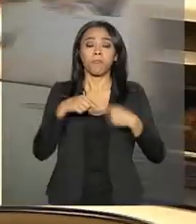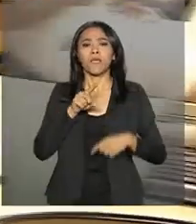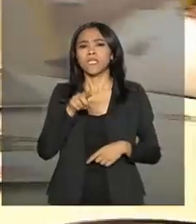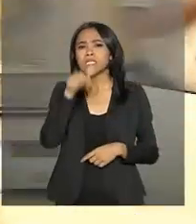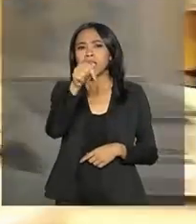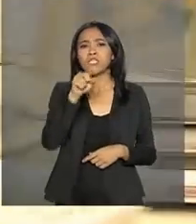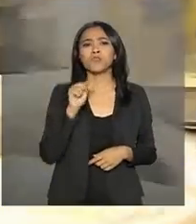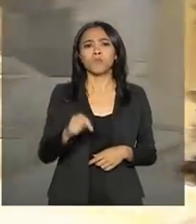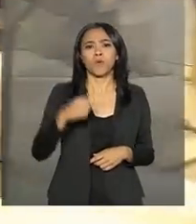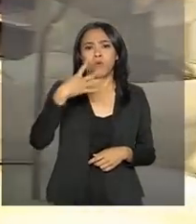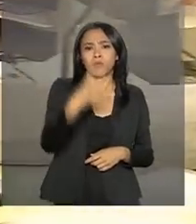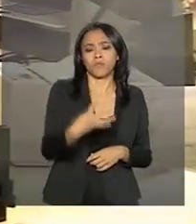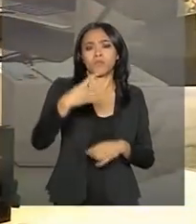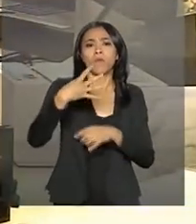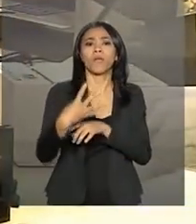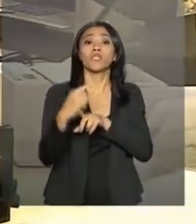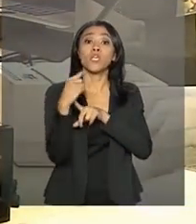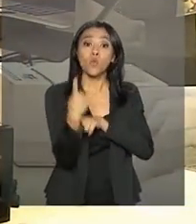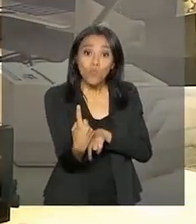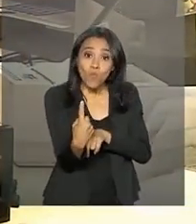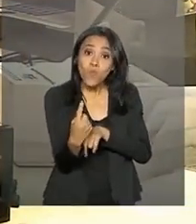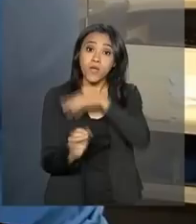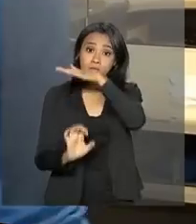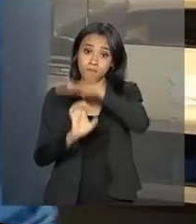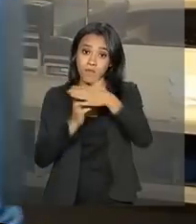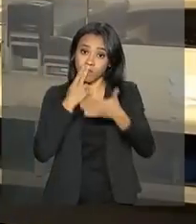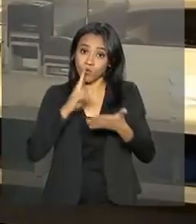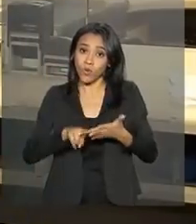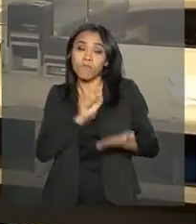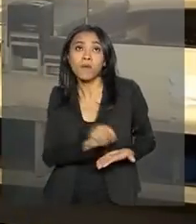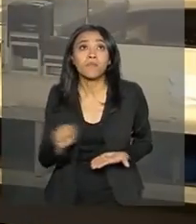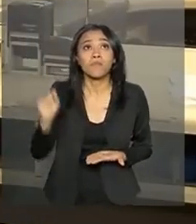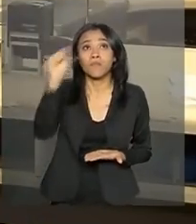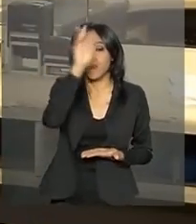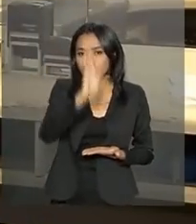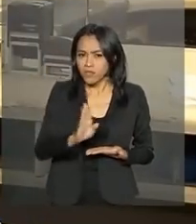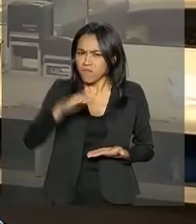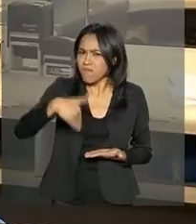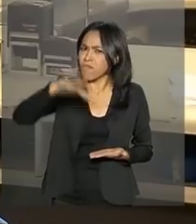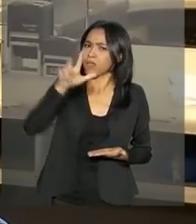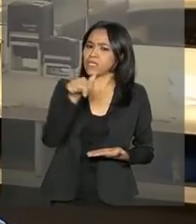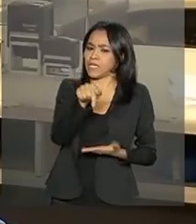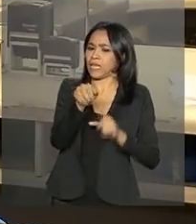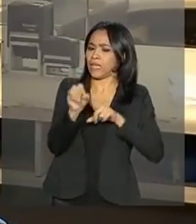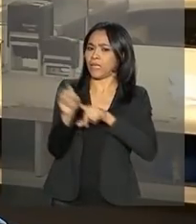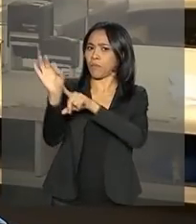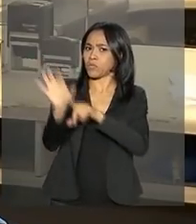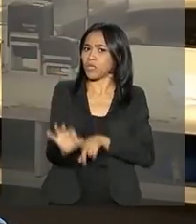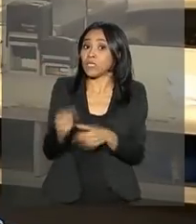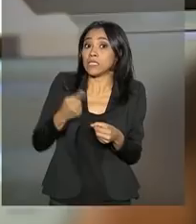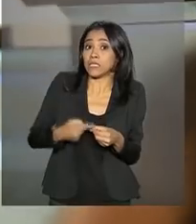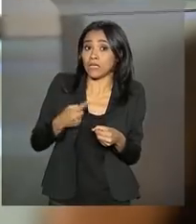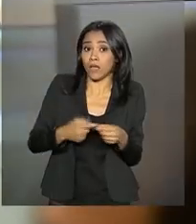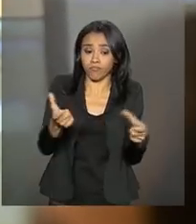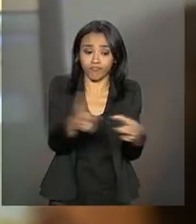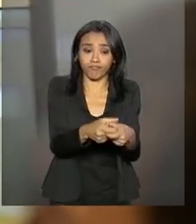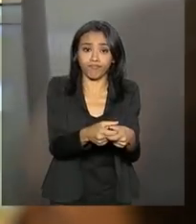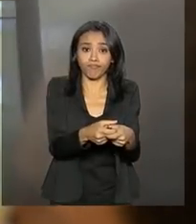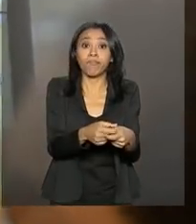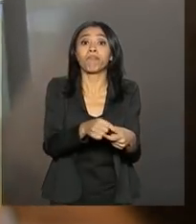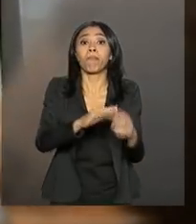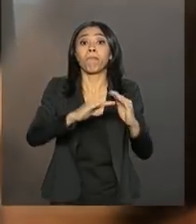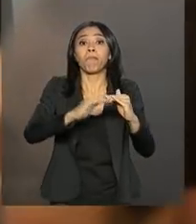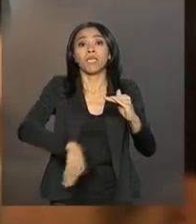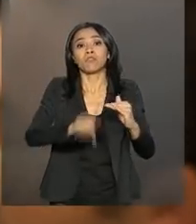.441 agências espalhadas em todo o Brasil. Mais de 70% estão em cidades com menos de 100 mil